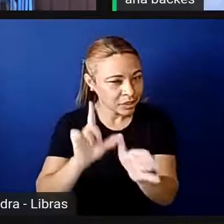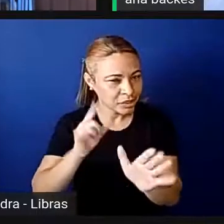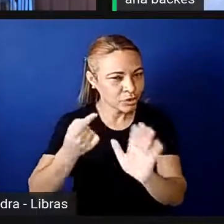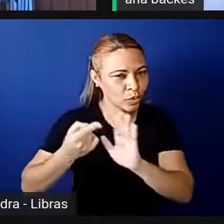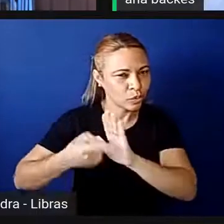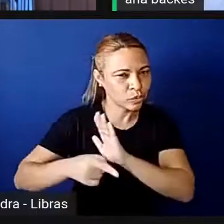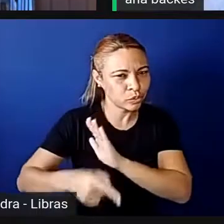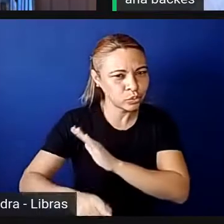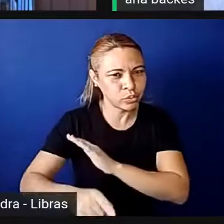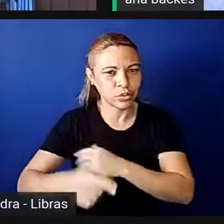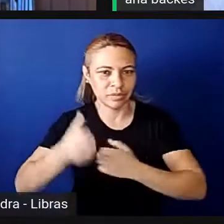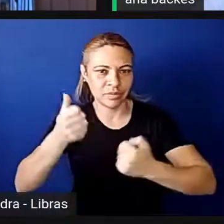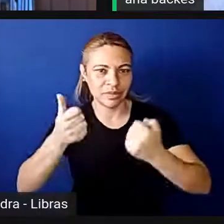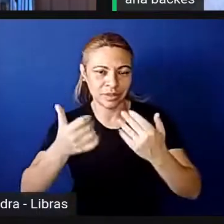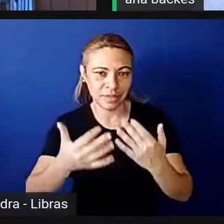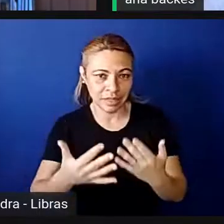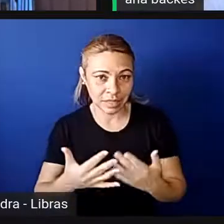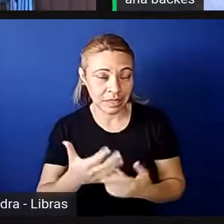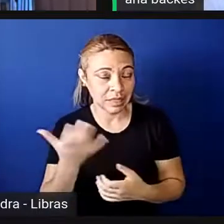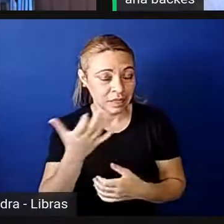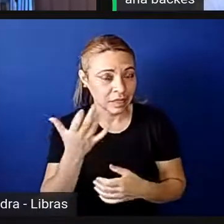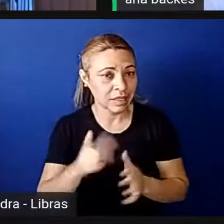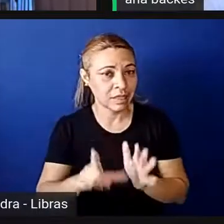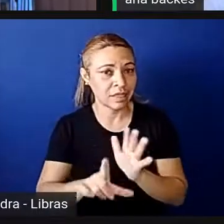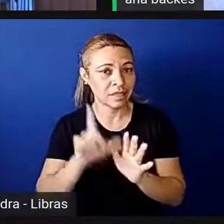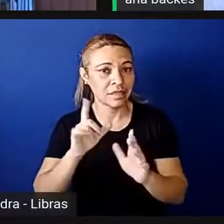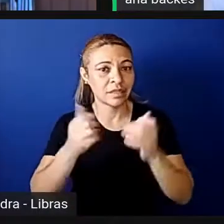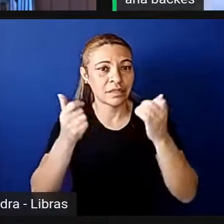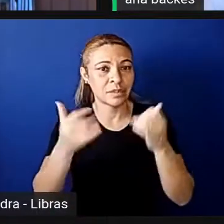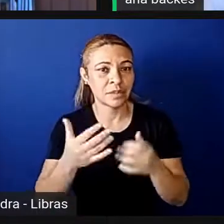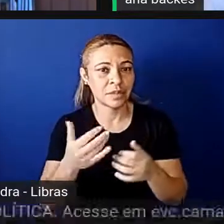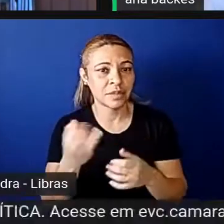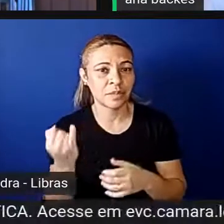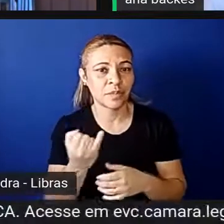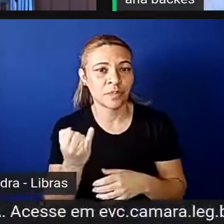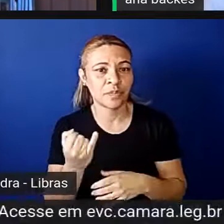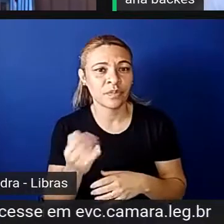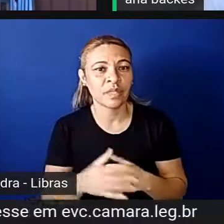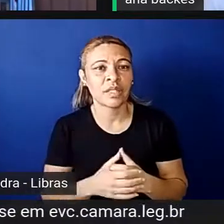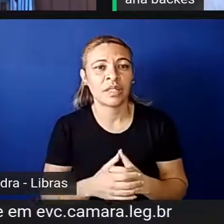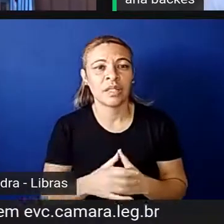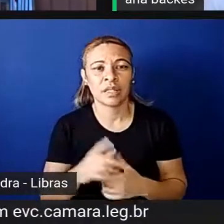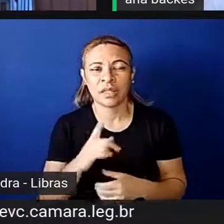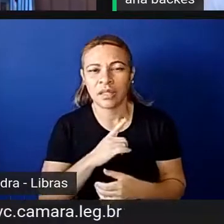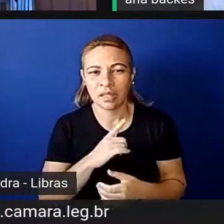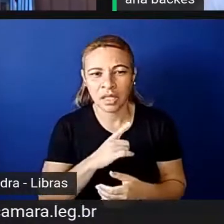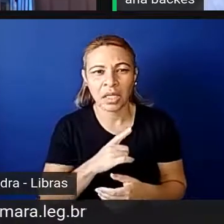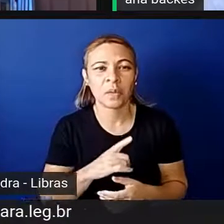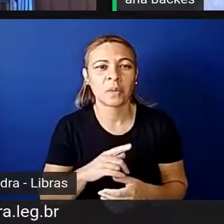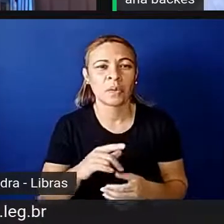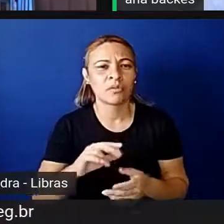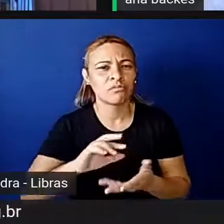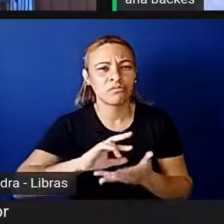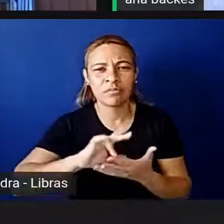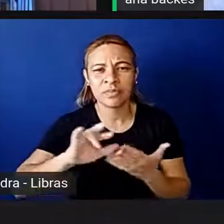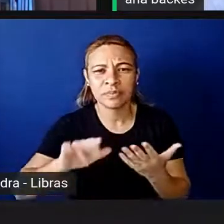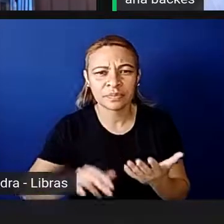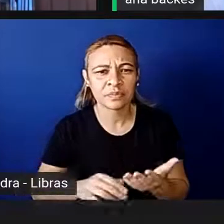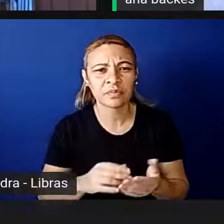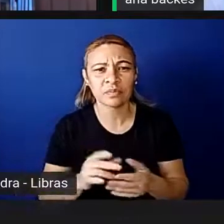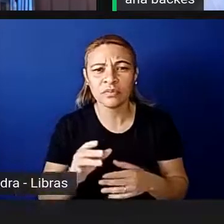queria frisar uma coisa sobre o curso de política que o Geraldo mencionou antes, porque ele é uma das